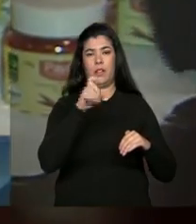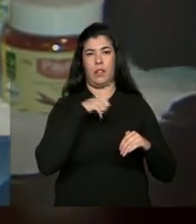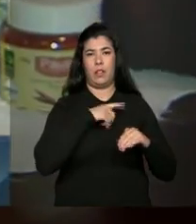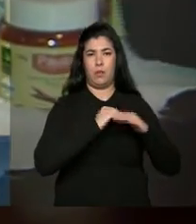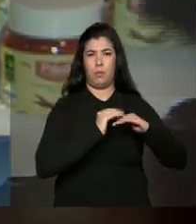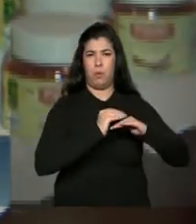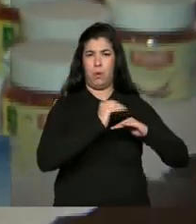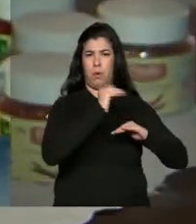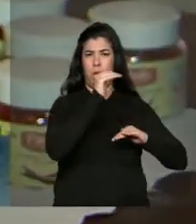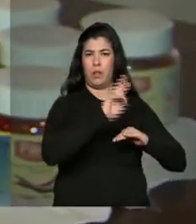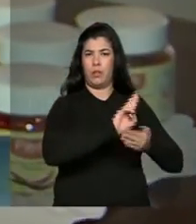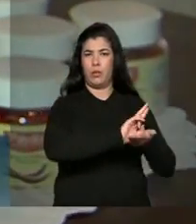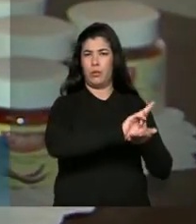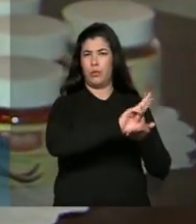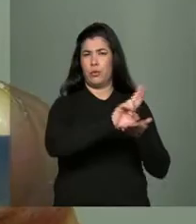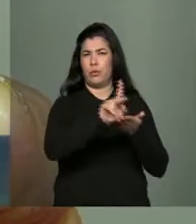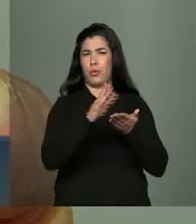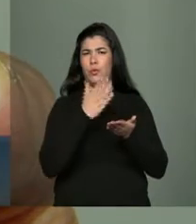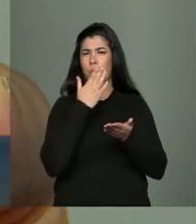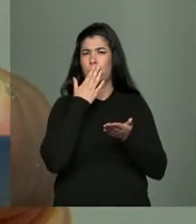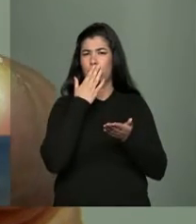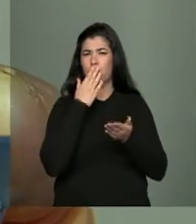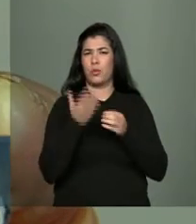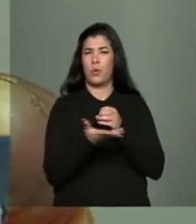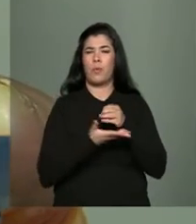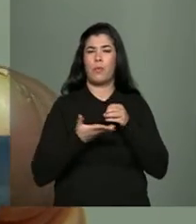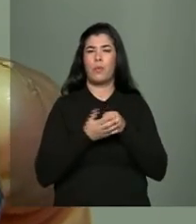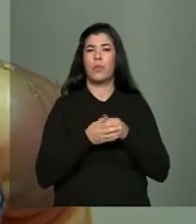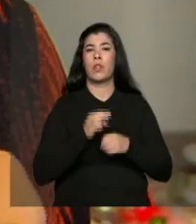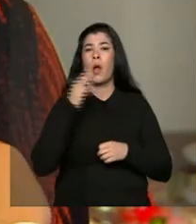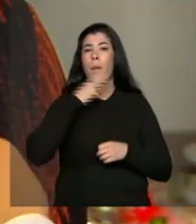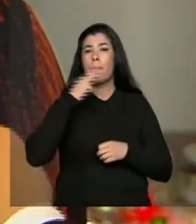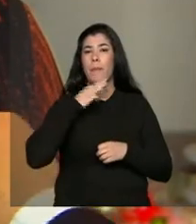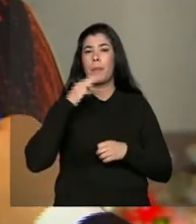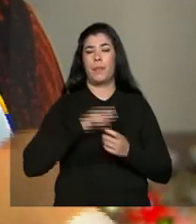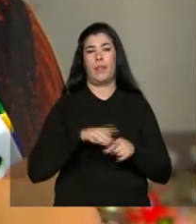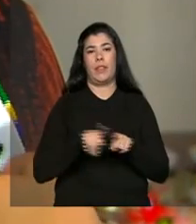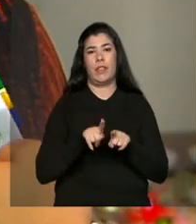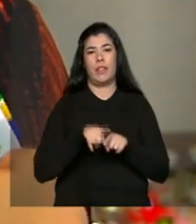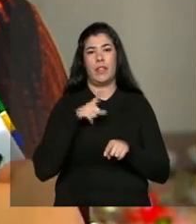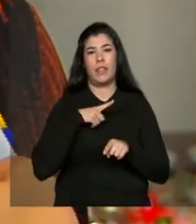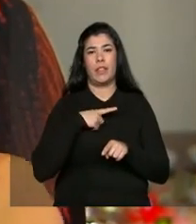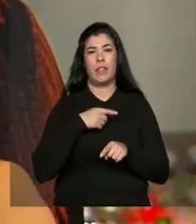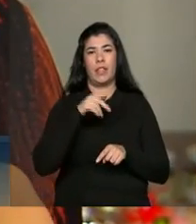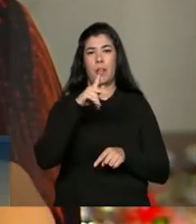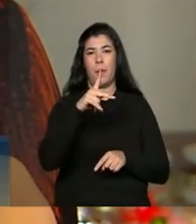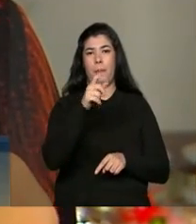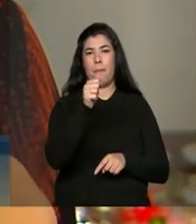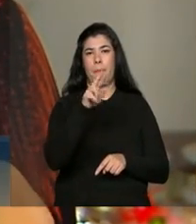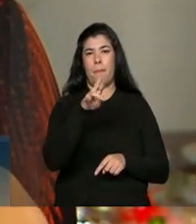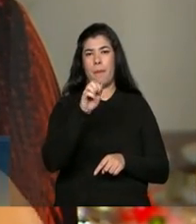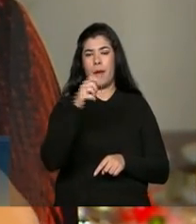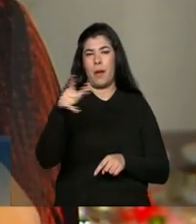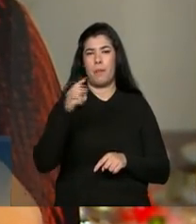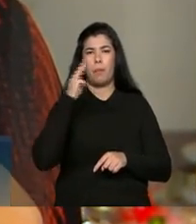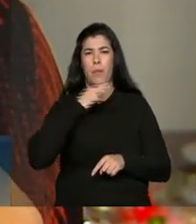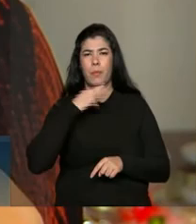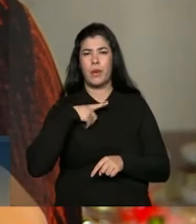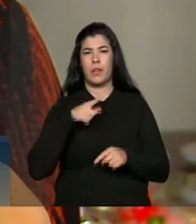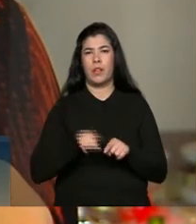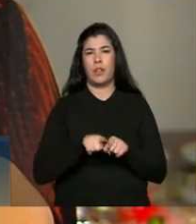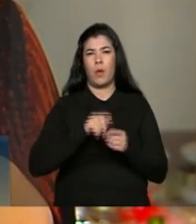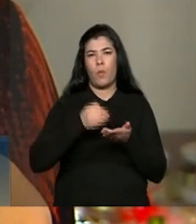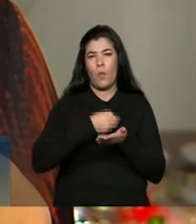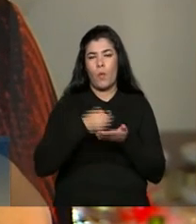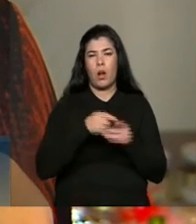tem uma grande variedade de produtos feitos à base de pimenta. Eu tenho a páprica da pimenta malagueta, a polpa,